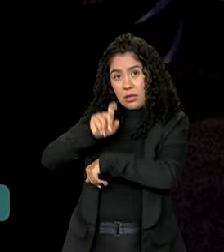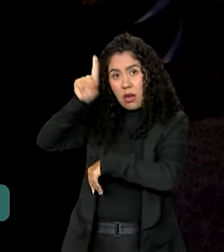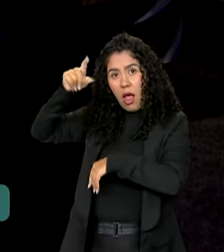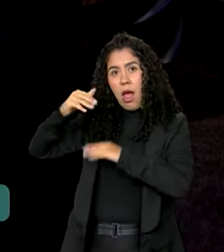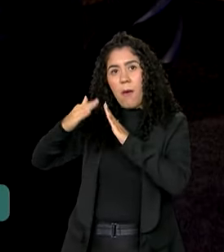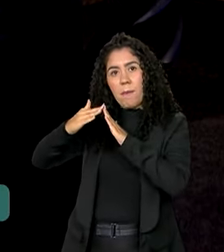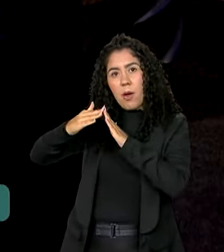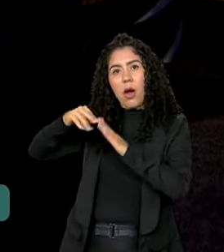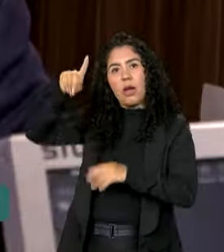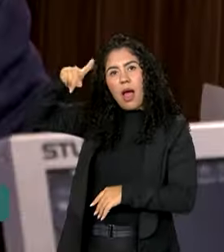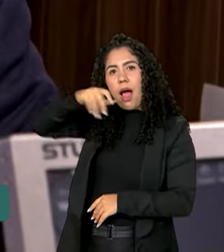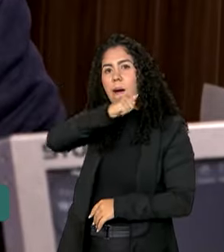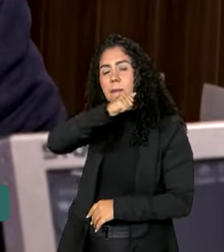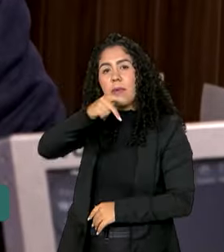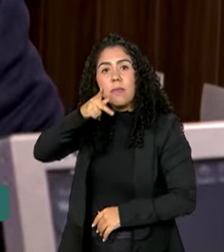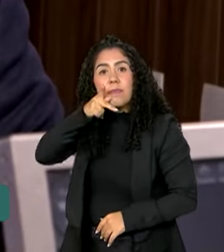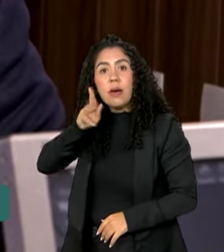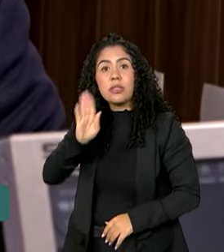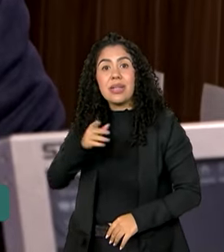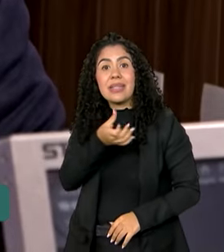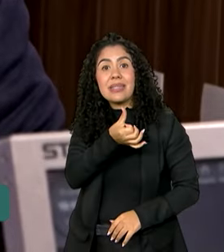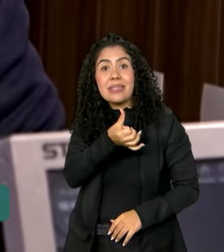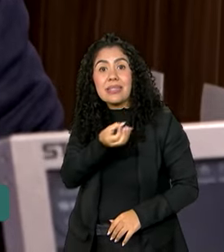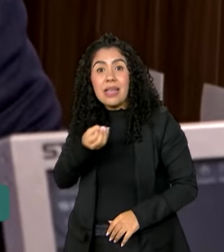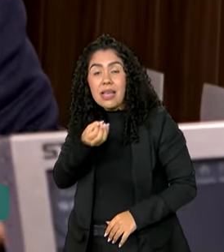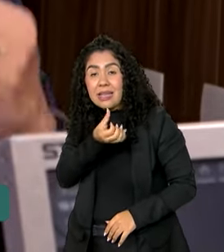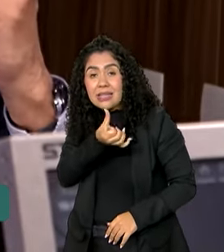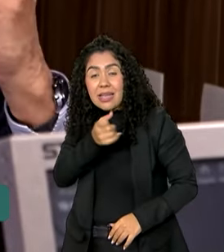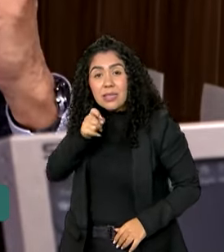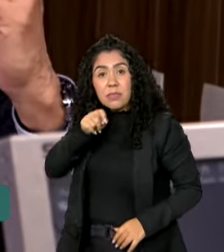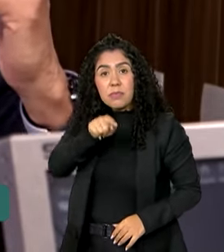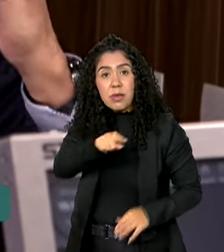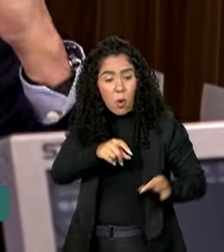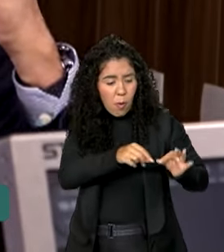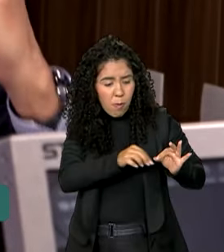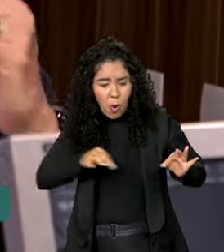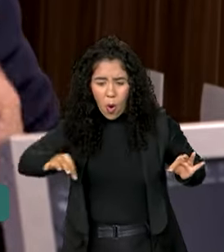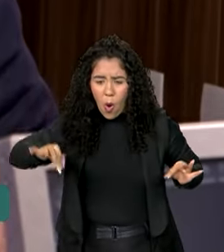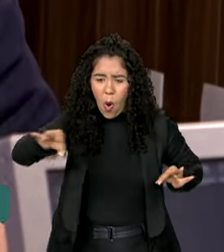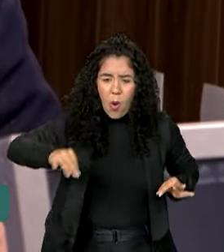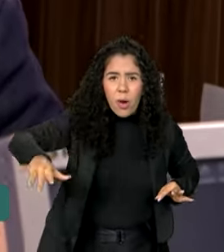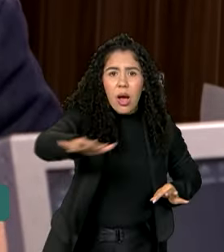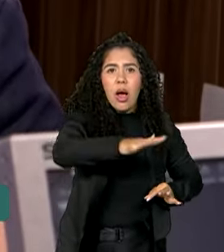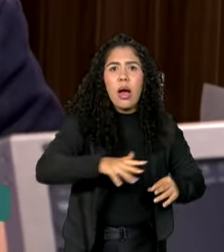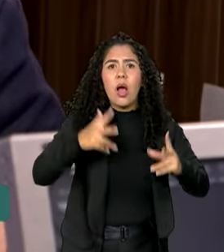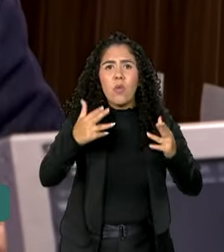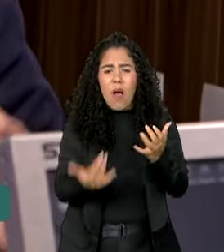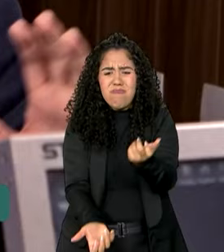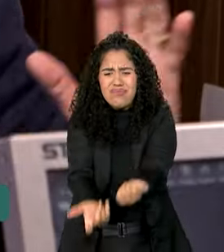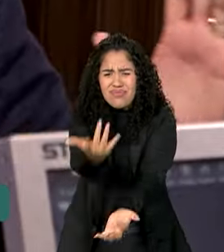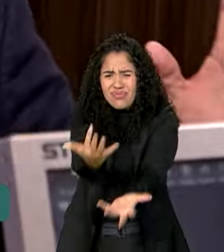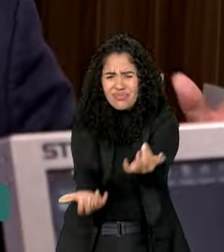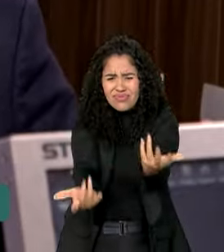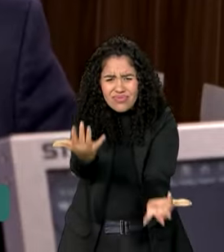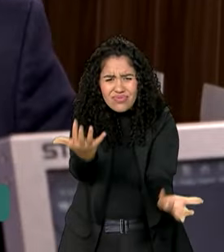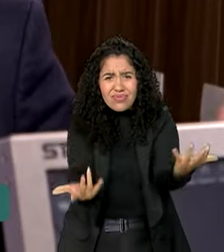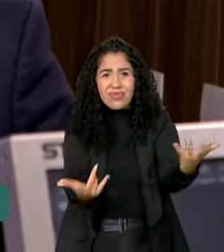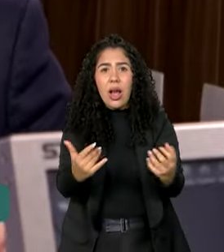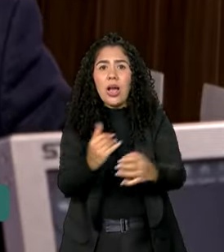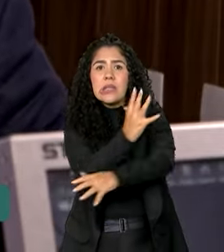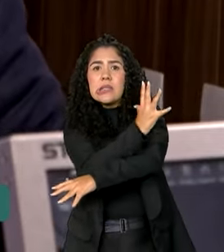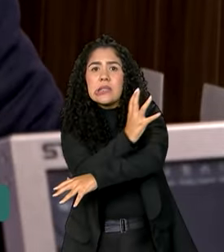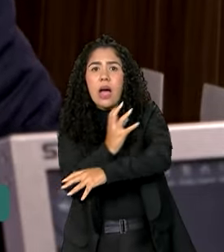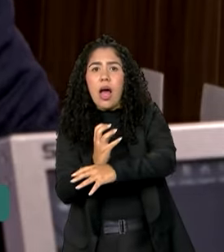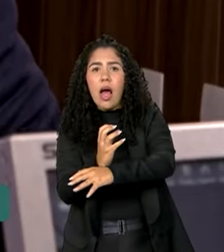hectares de cerrado. Menos de um milhão de hectares. É como se tivesse queimado todo o cerrado do Amapá. É o que aconteceu agora,